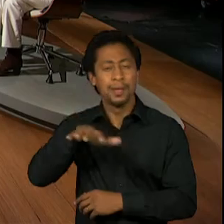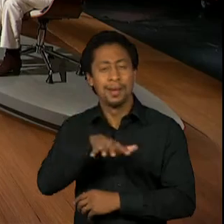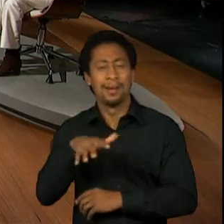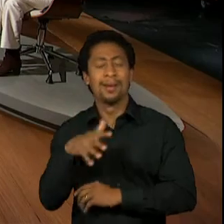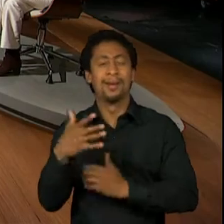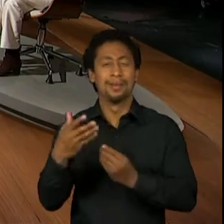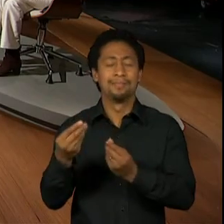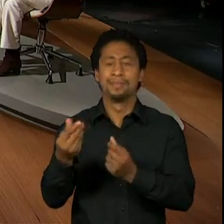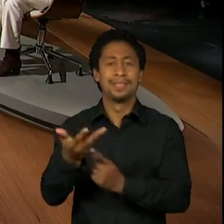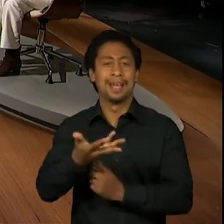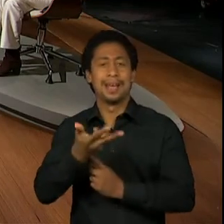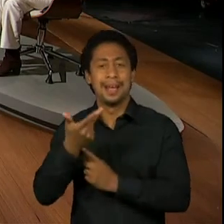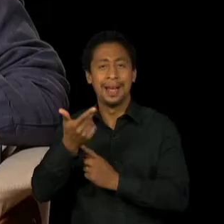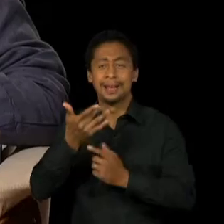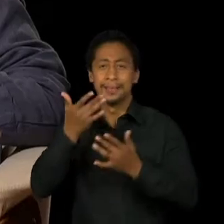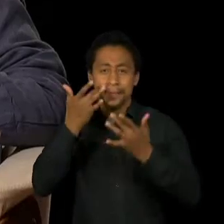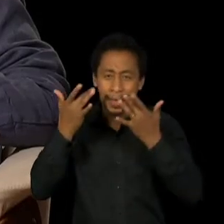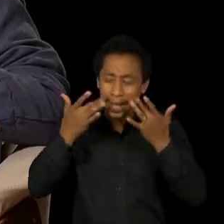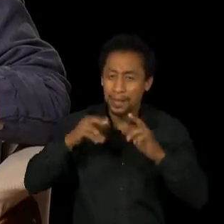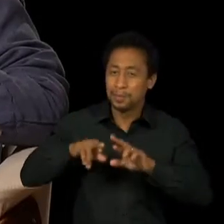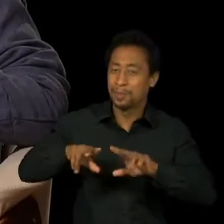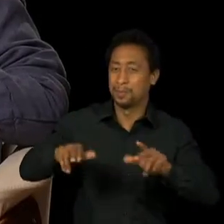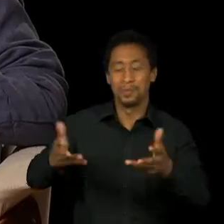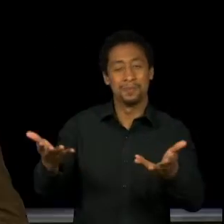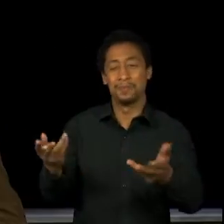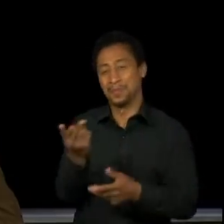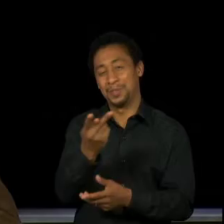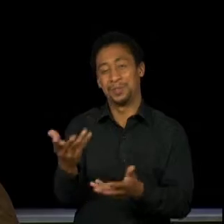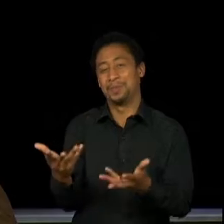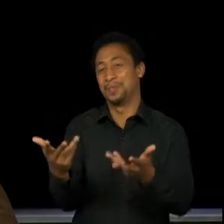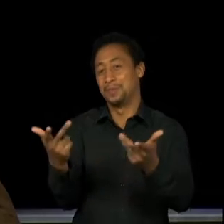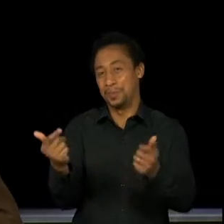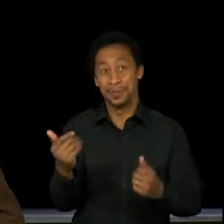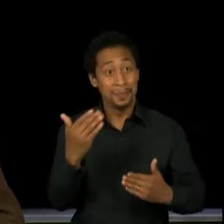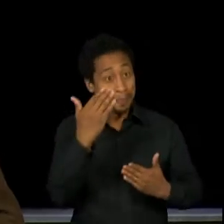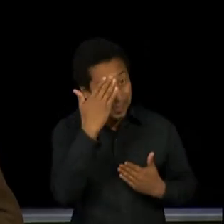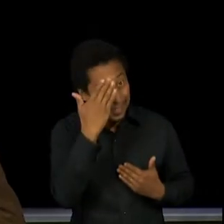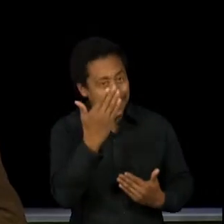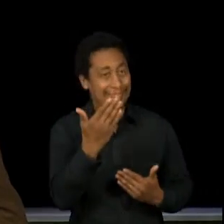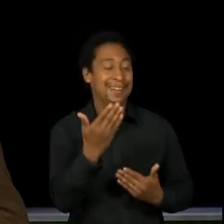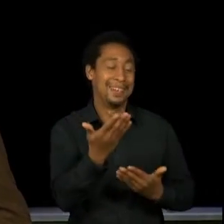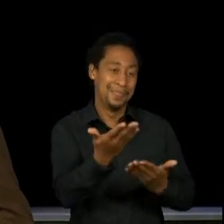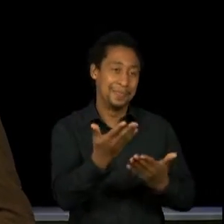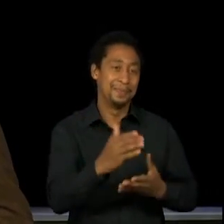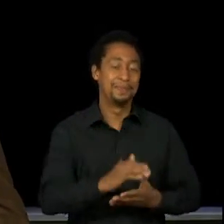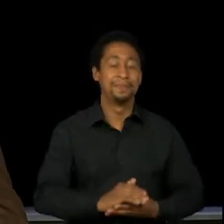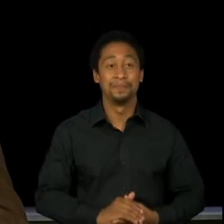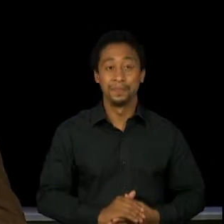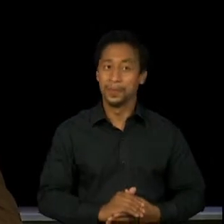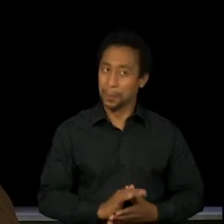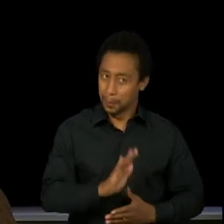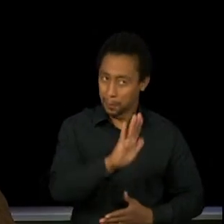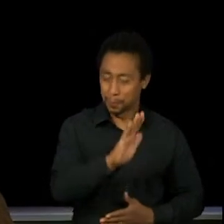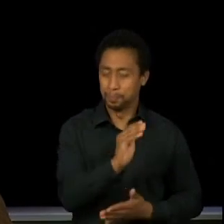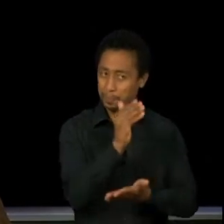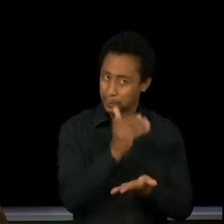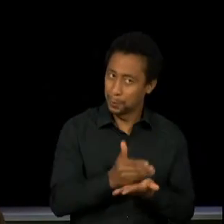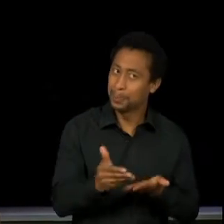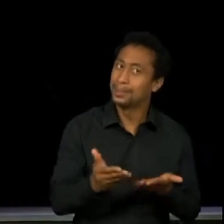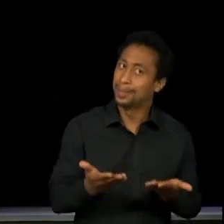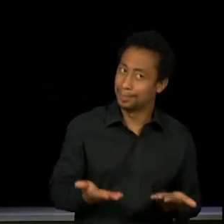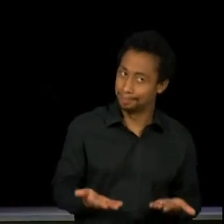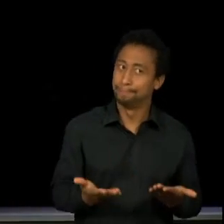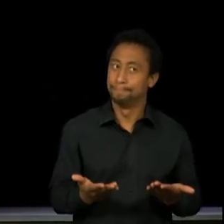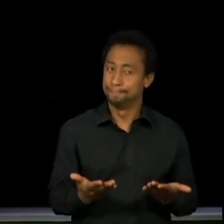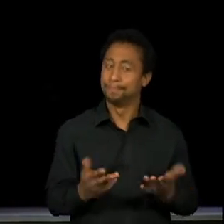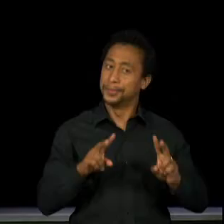enfim, em vários campos. Vocês são incríveis. Muito obrigada, eu fiquei bem contente. pelas suas palavras, Lígia. Lígia, para começar, não dá para fugir desse